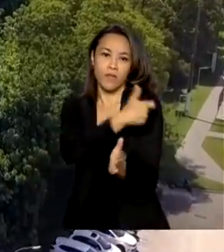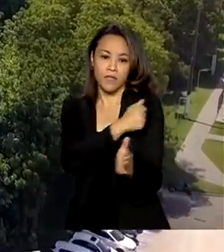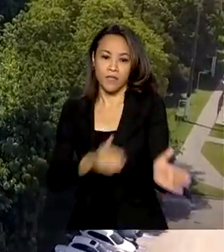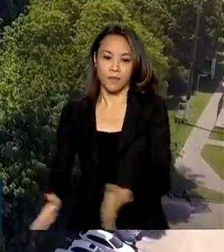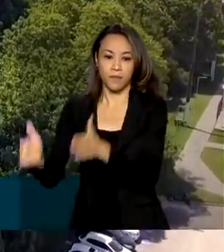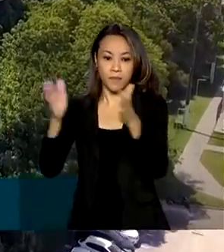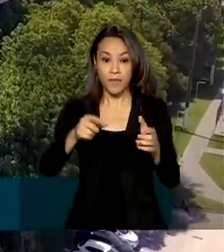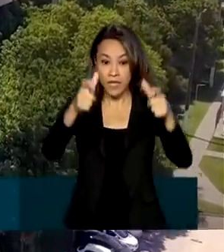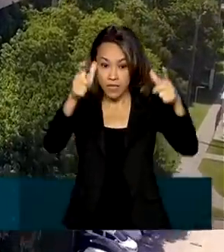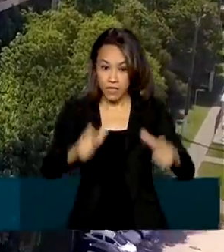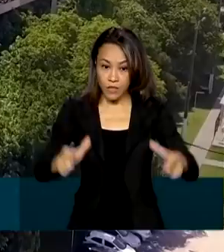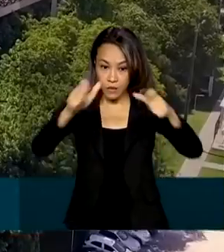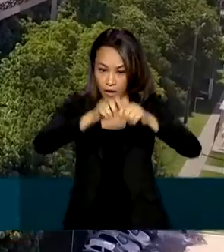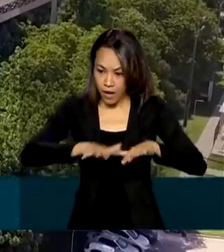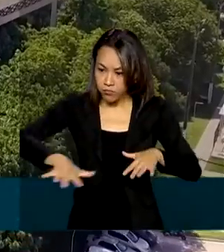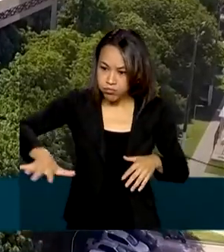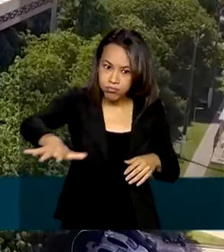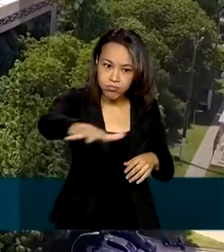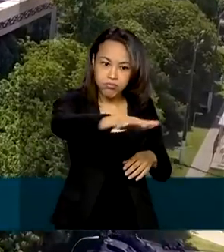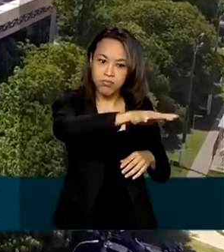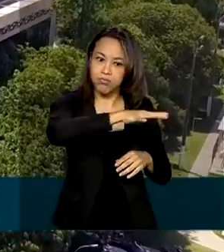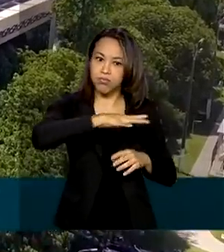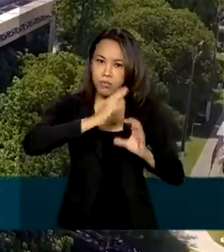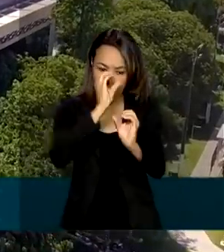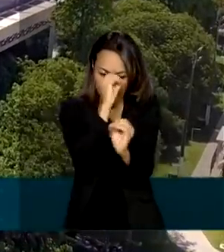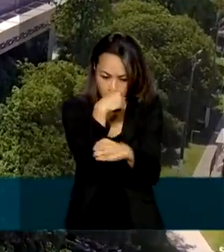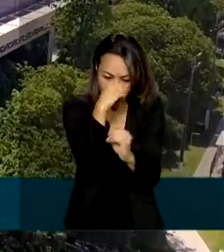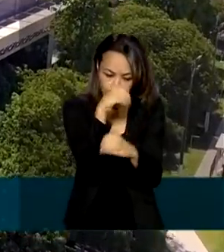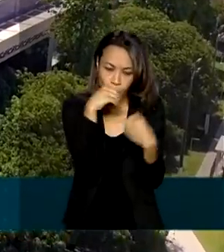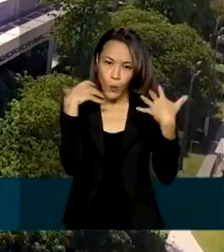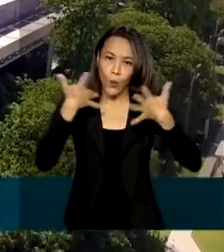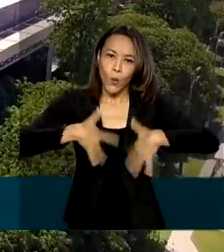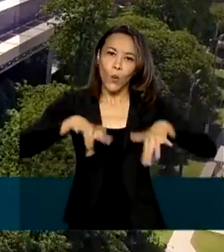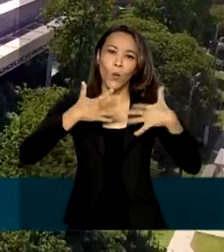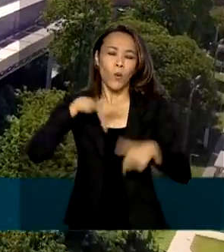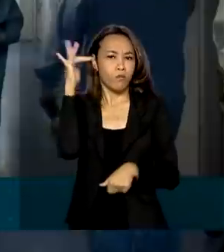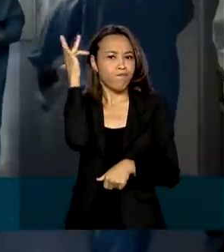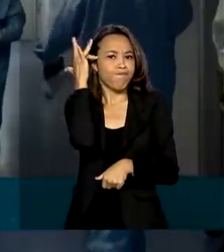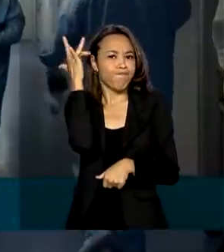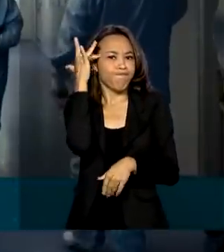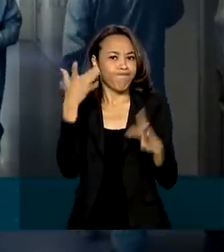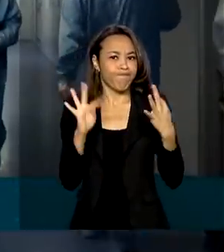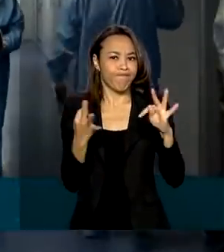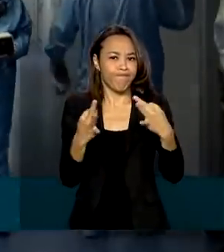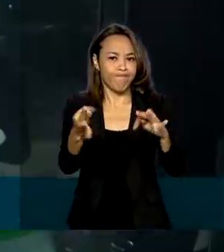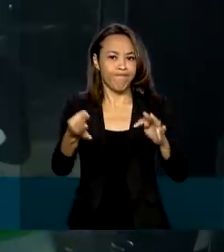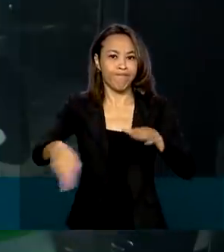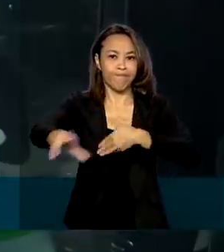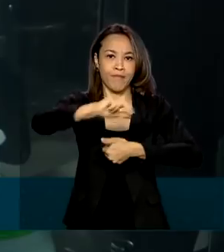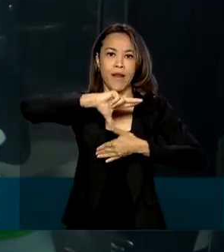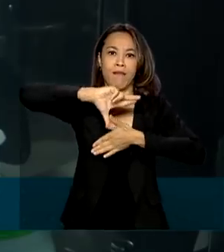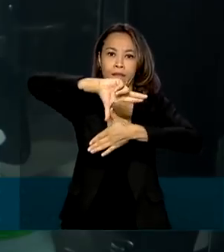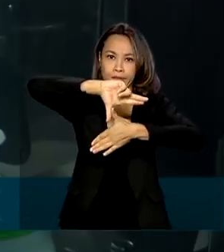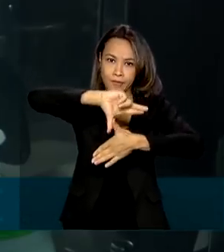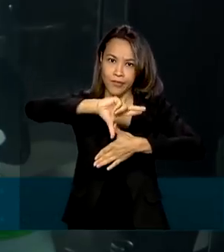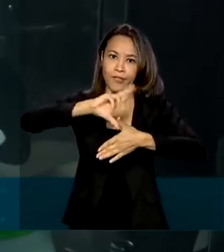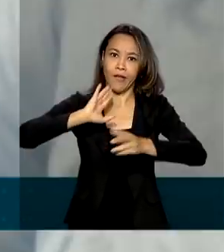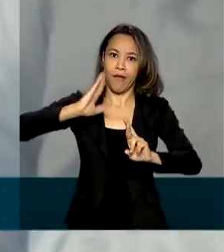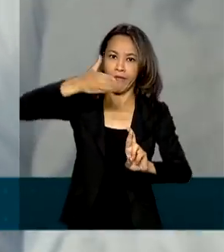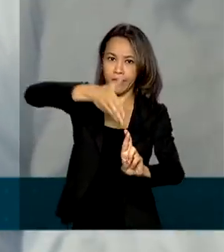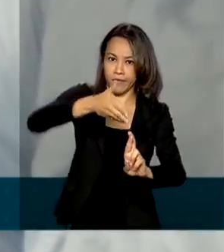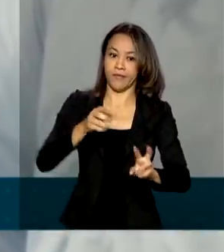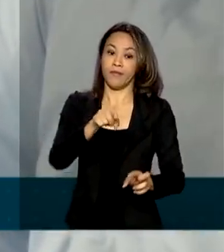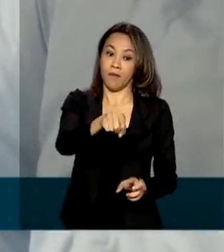Biotecnologia em Saúde da Fiocruz vai ser o maior e mais moderno da América Latina. A nova fábrica vai permitir aumentar